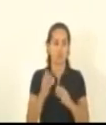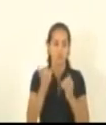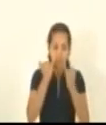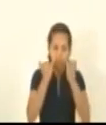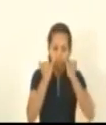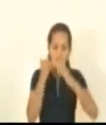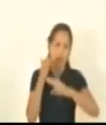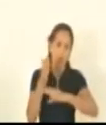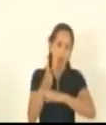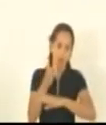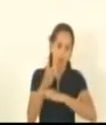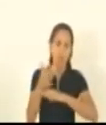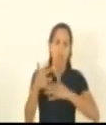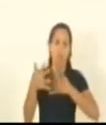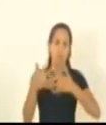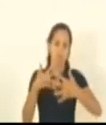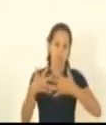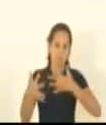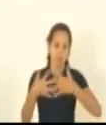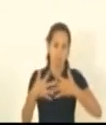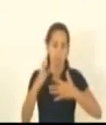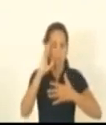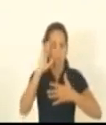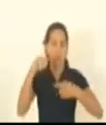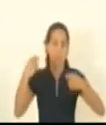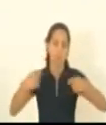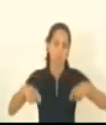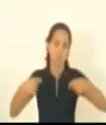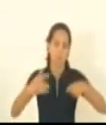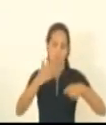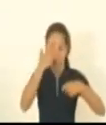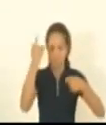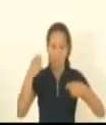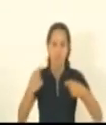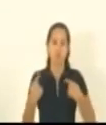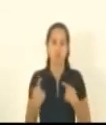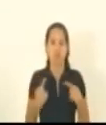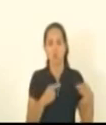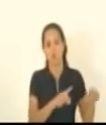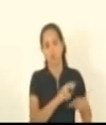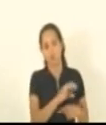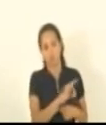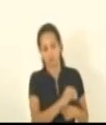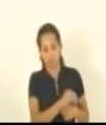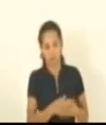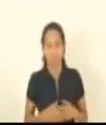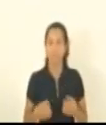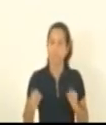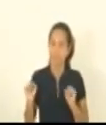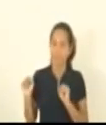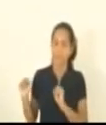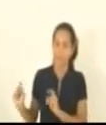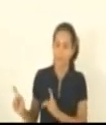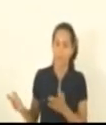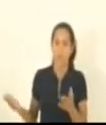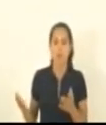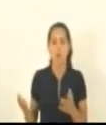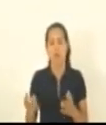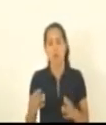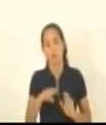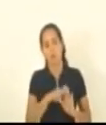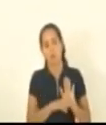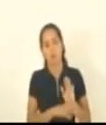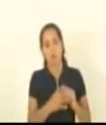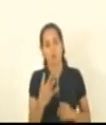transparência, principalmente das pessoas mais necessitadas por isso, contra o veto, seu presidente. Obrigado. Passamos, então, ao quarto item da